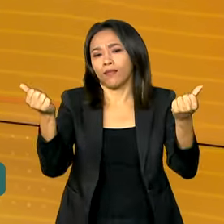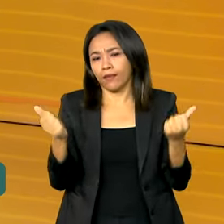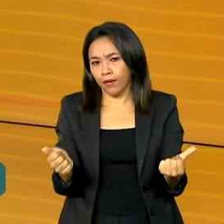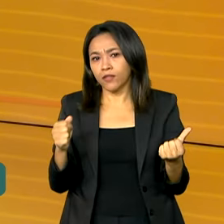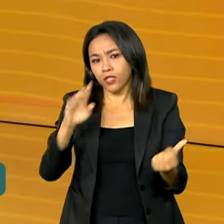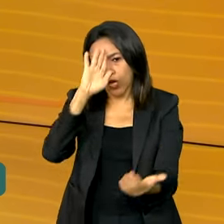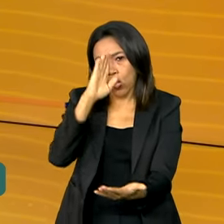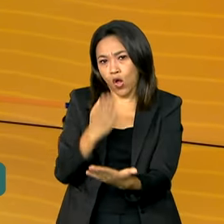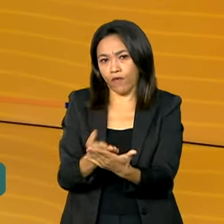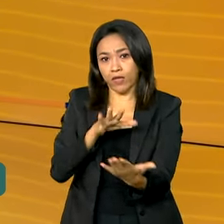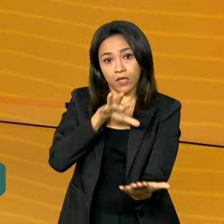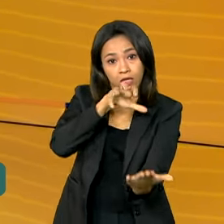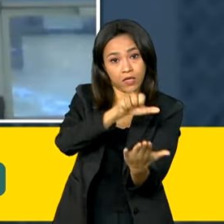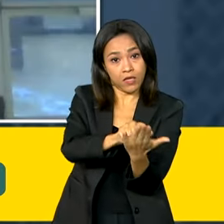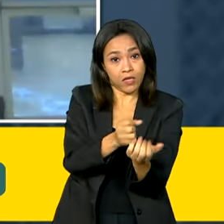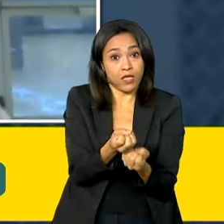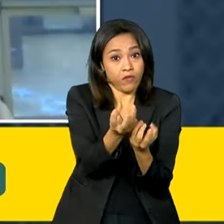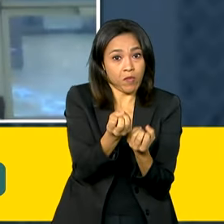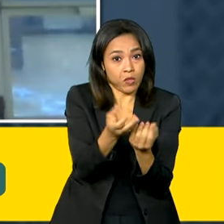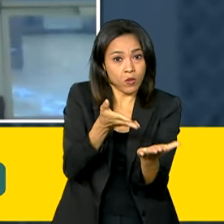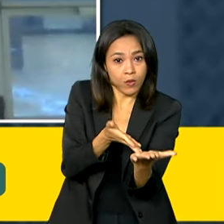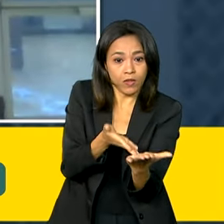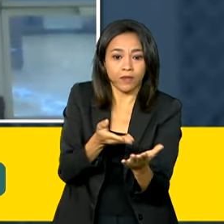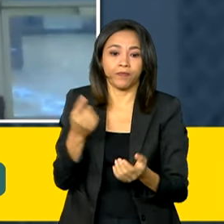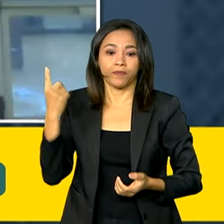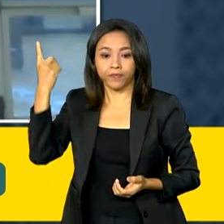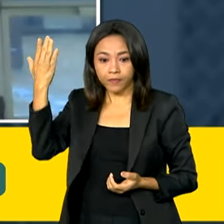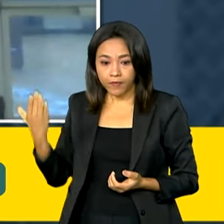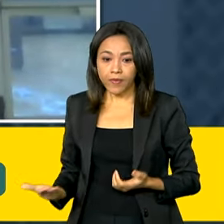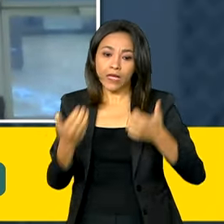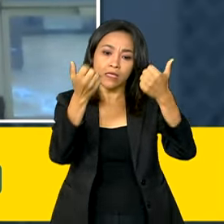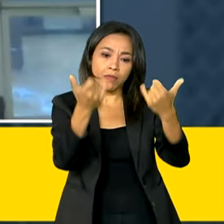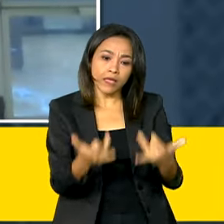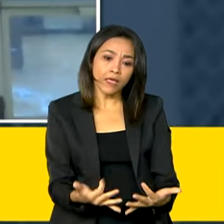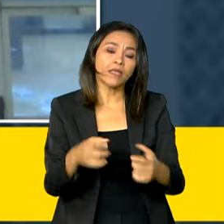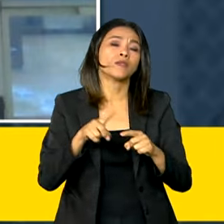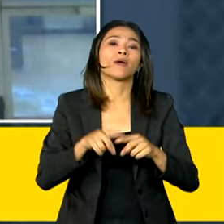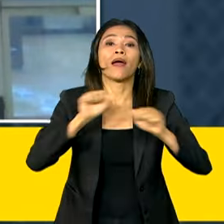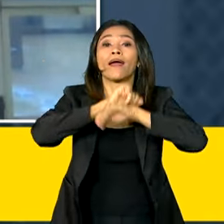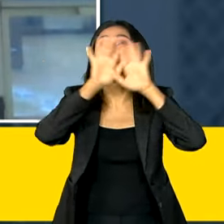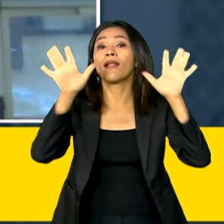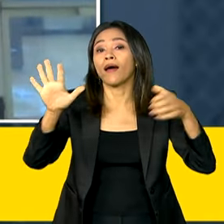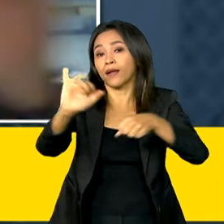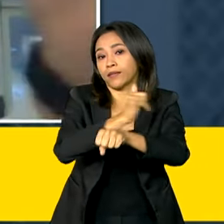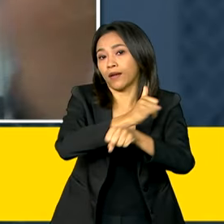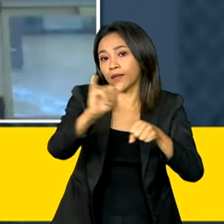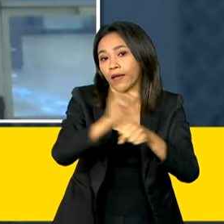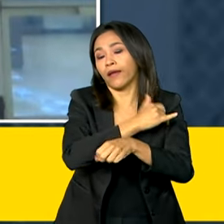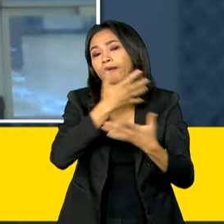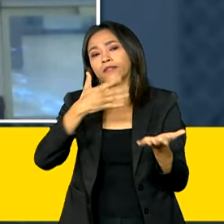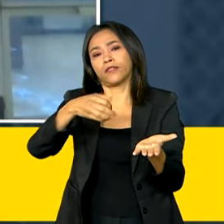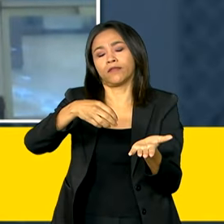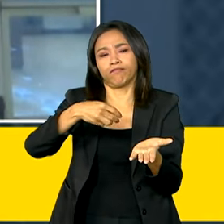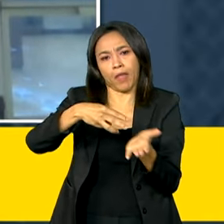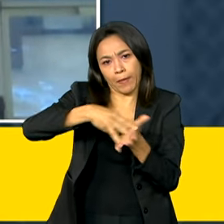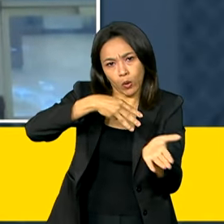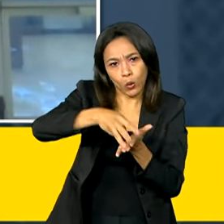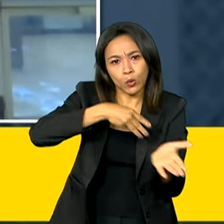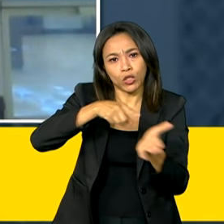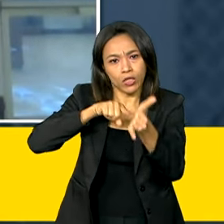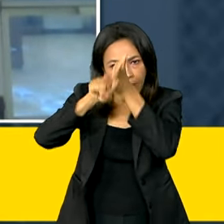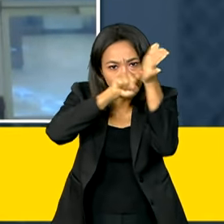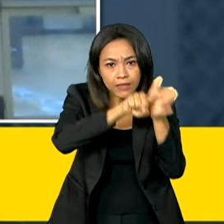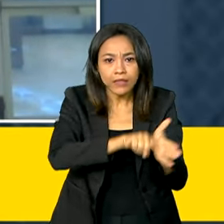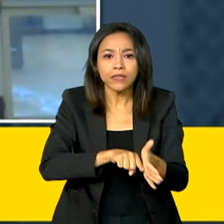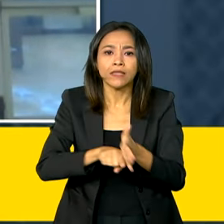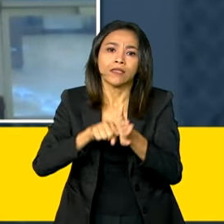confiabilidade dos dados. Toda a metodologia é pública, transparente, divulgada nos sites do INPE,